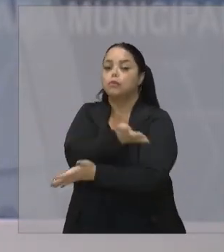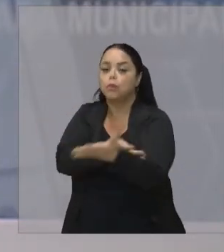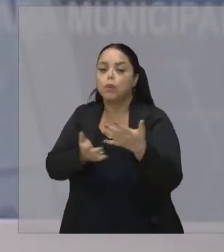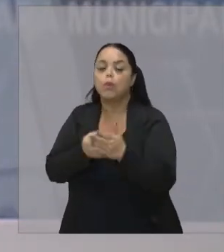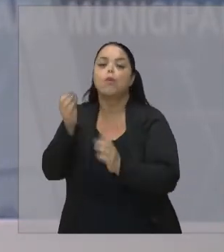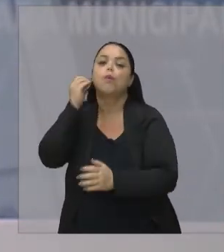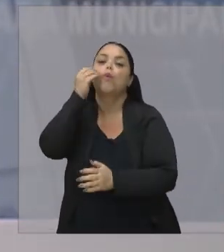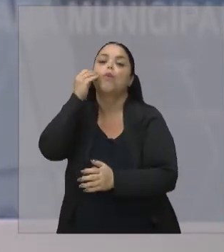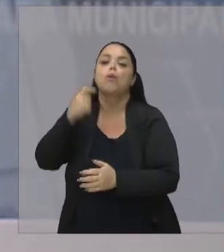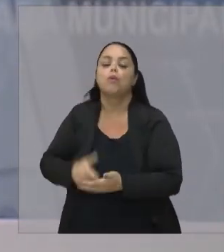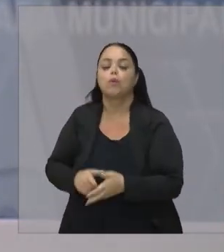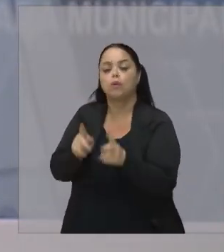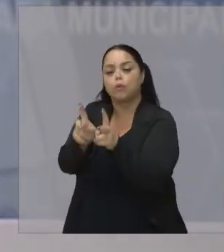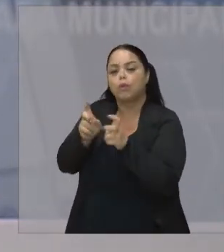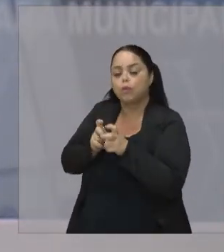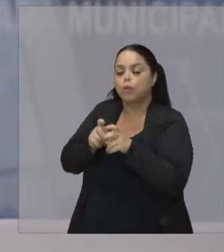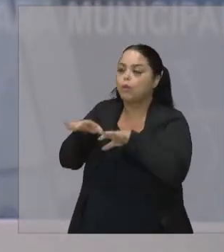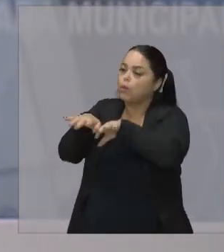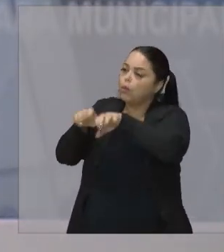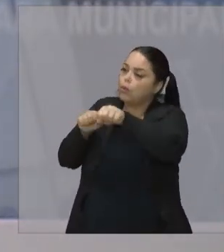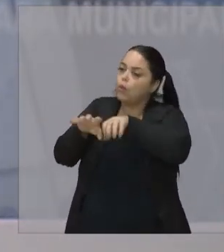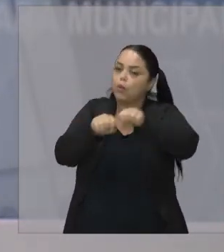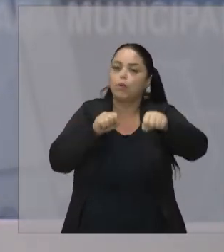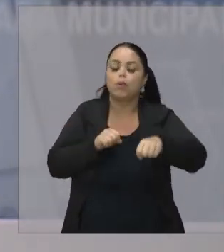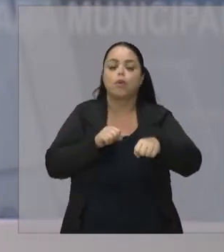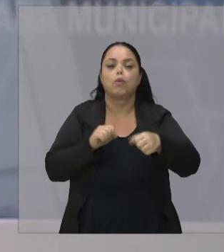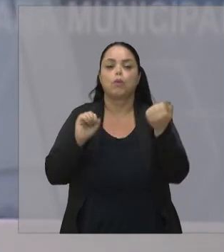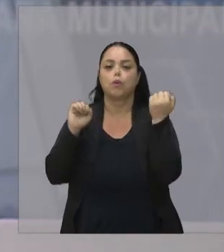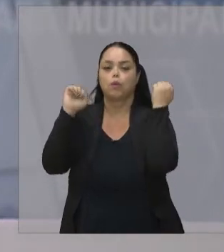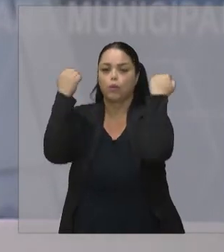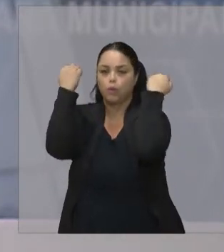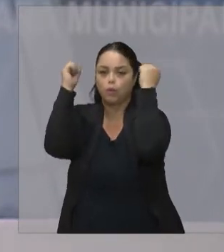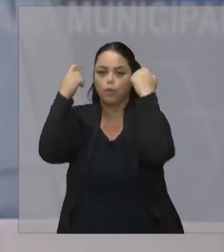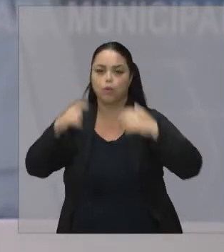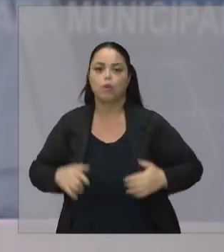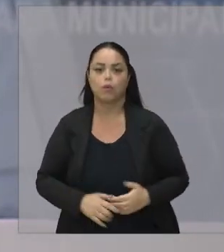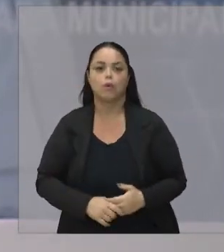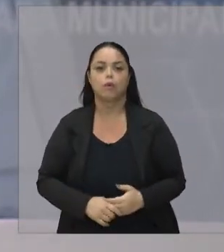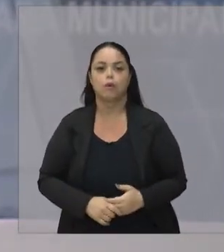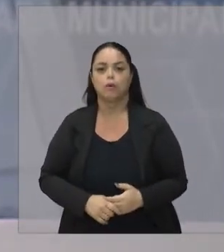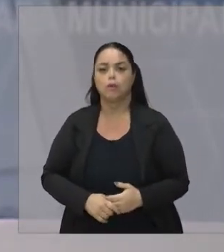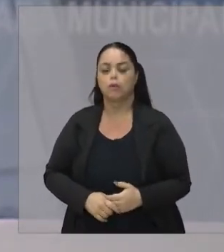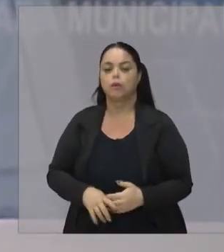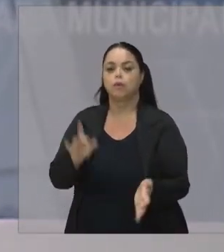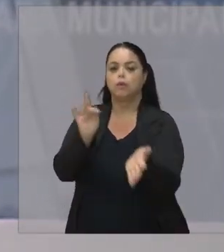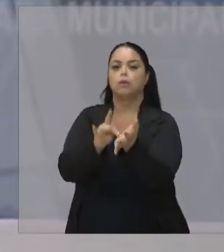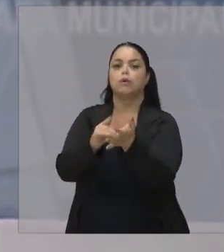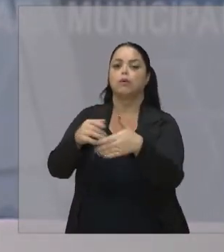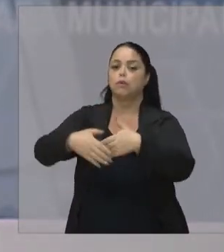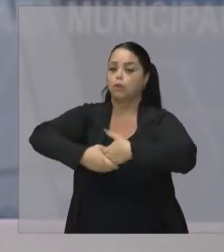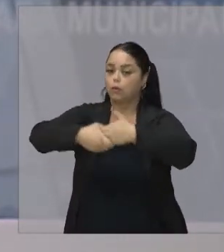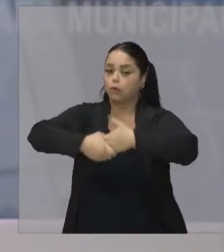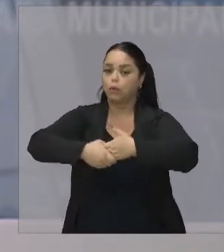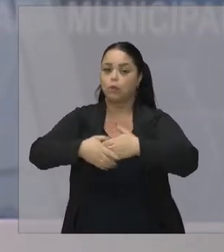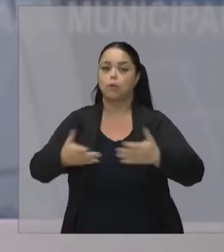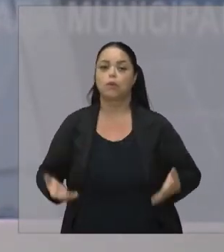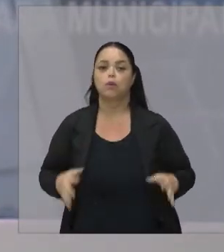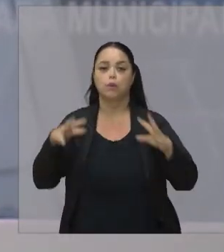Aquele reconhecimento Aos formandos do esporte Então eu queria Realmente cumprimentar a todos